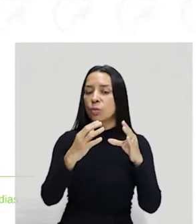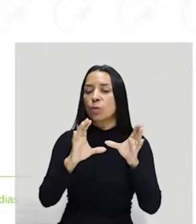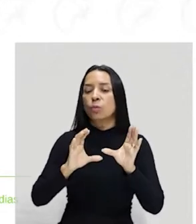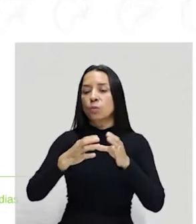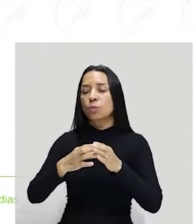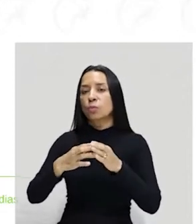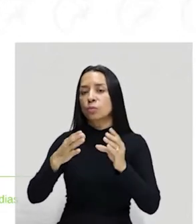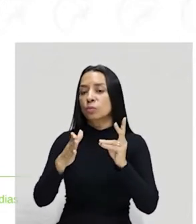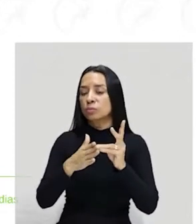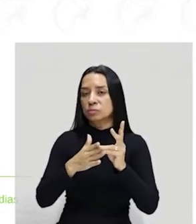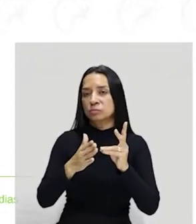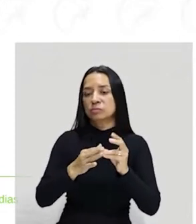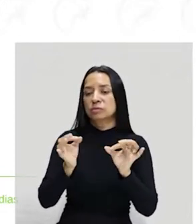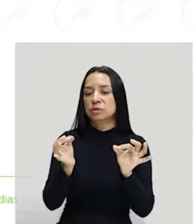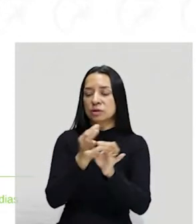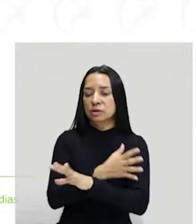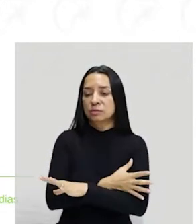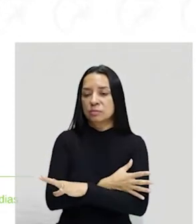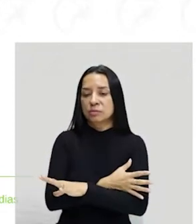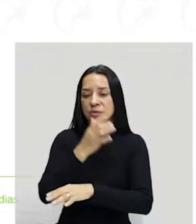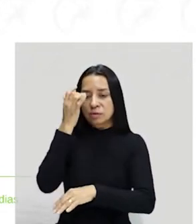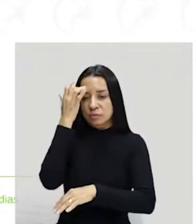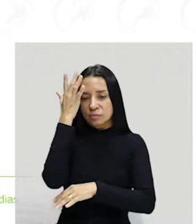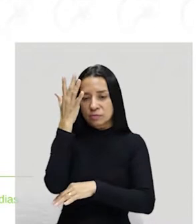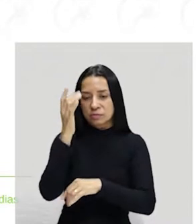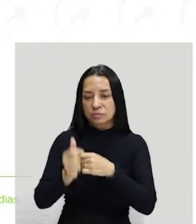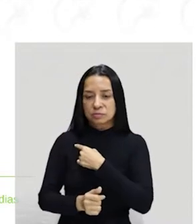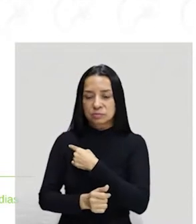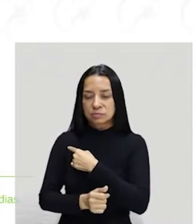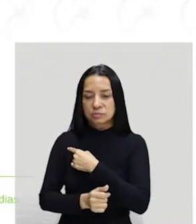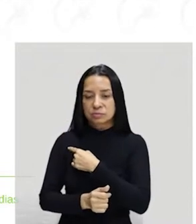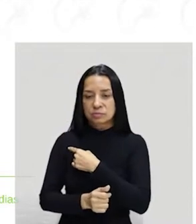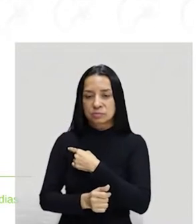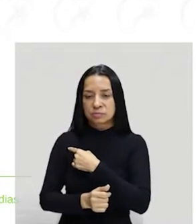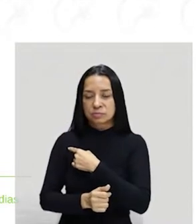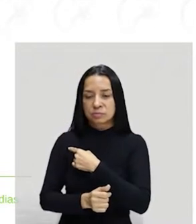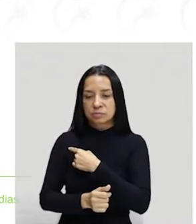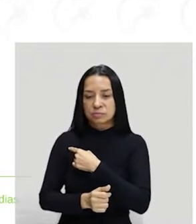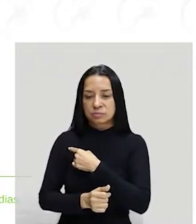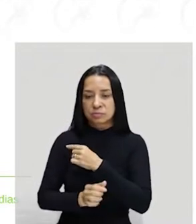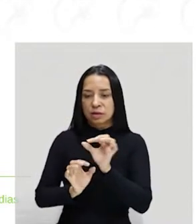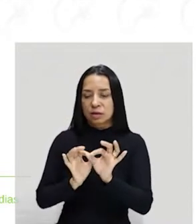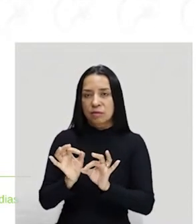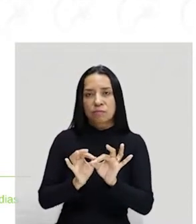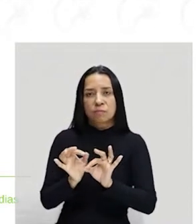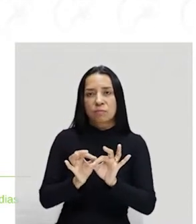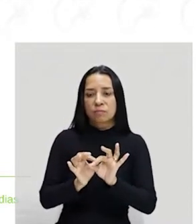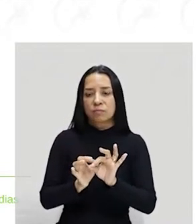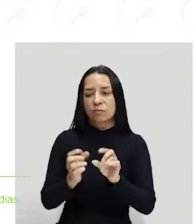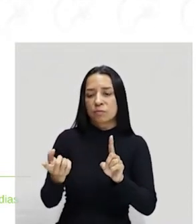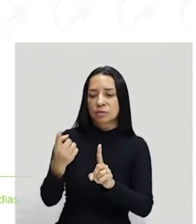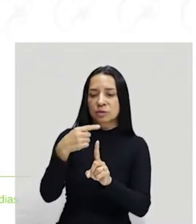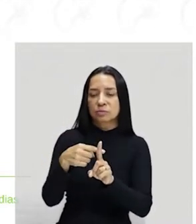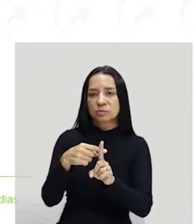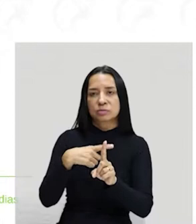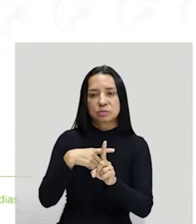Notem, facilitar logo a vida. Está vendo o formato da cruz no corpo do índio? Beleza. Tem um jesuíta segurando o índio logo